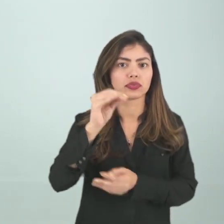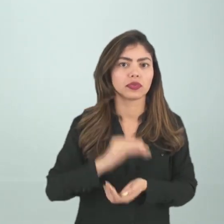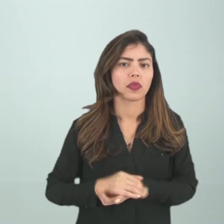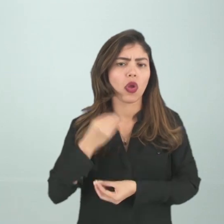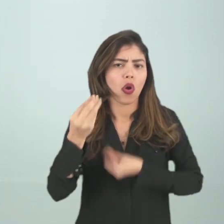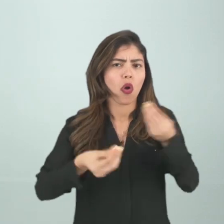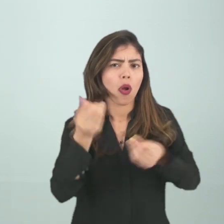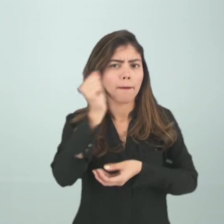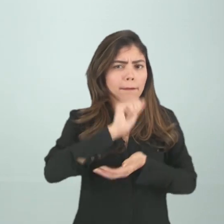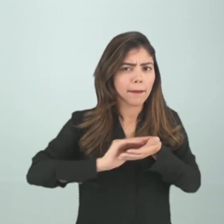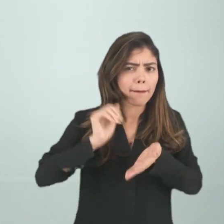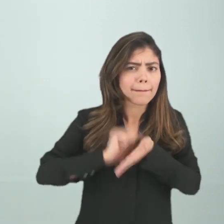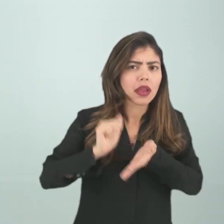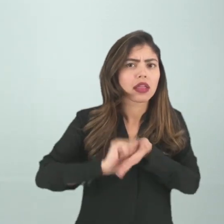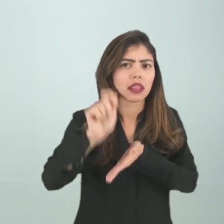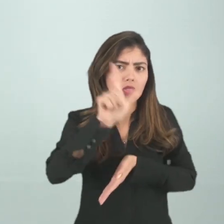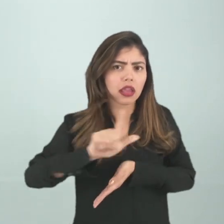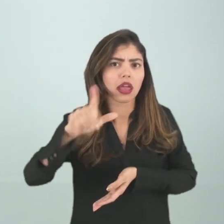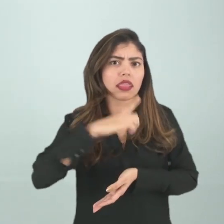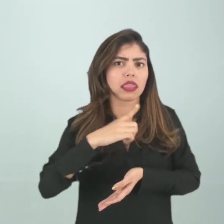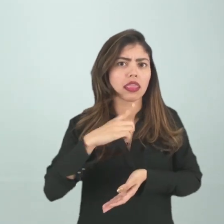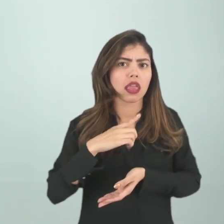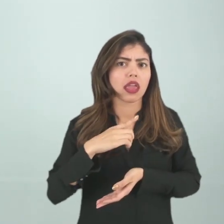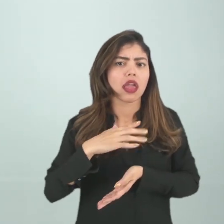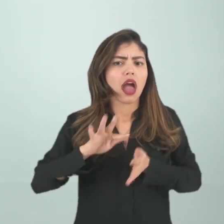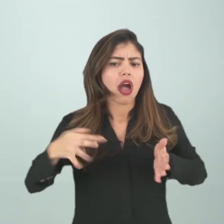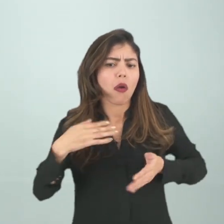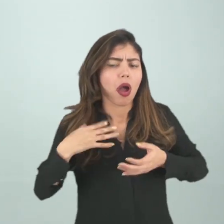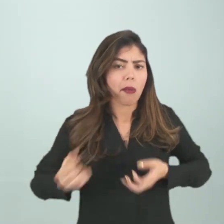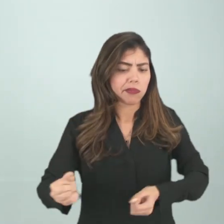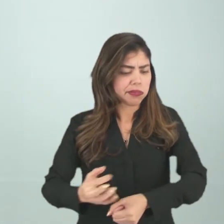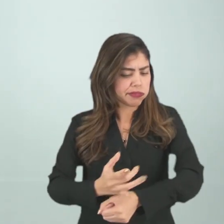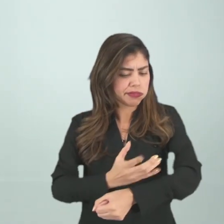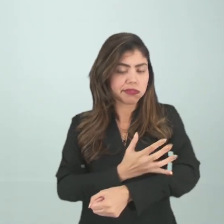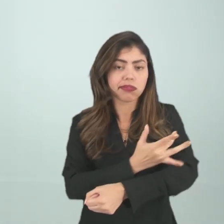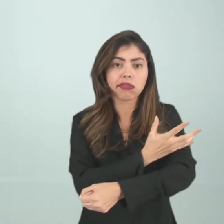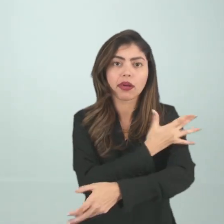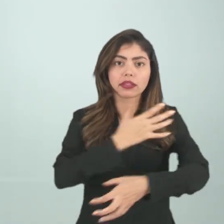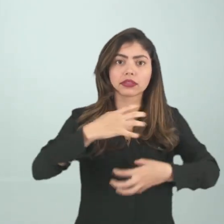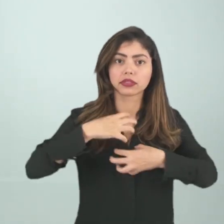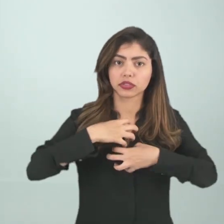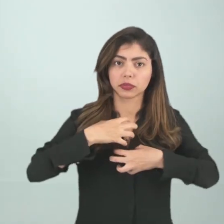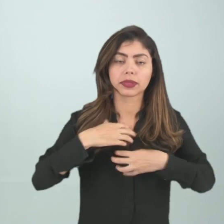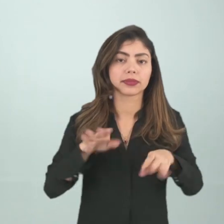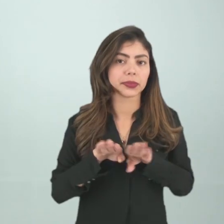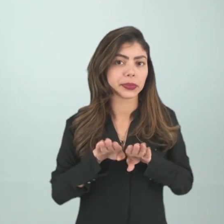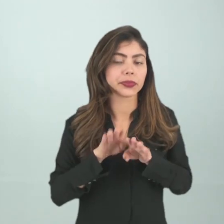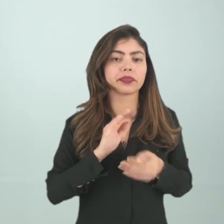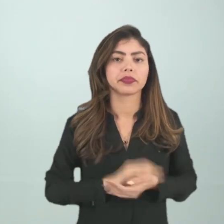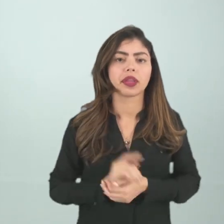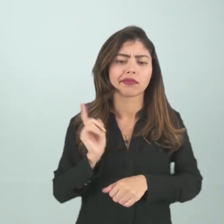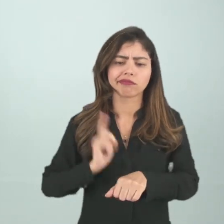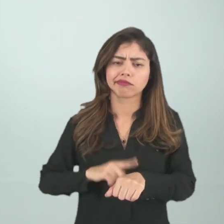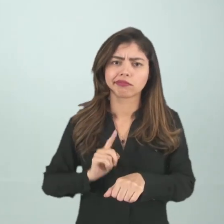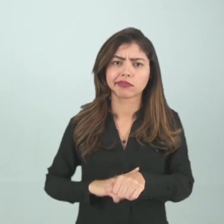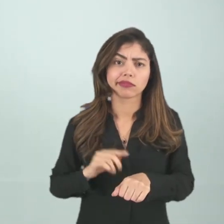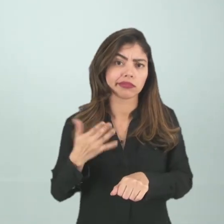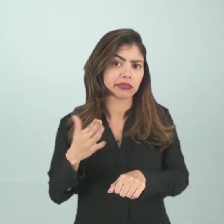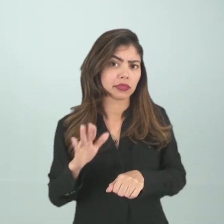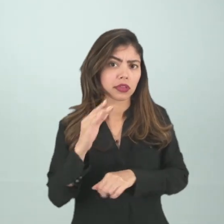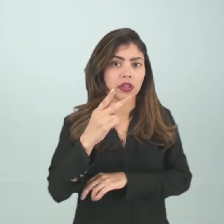memória literária e tem essa função de causar emoção, um sentimento, nós temos um tempo mais